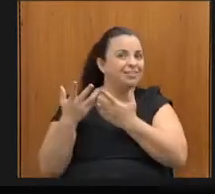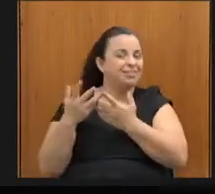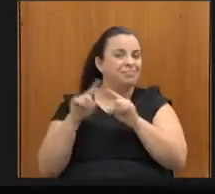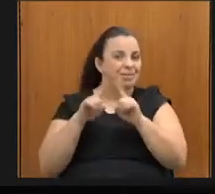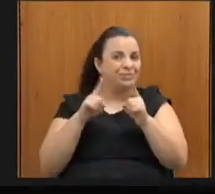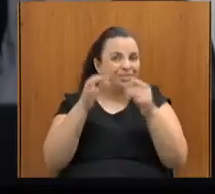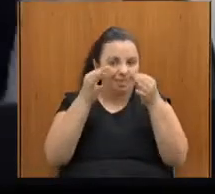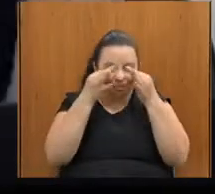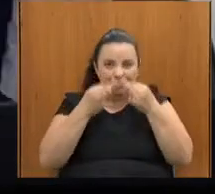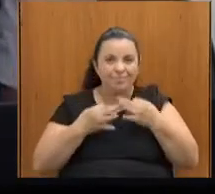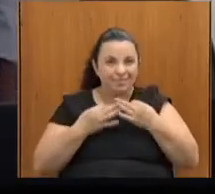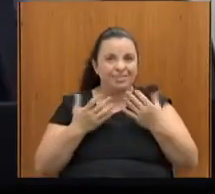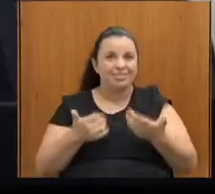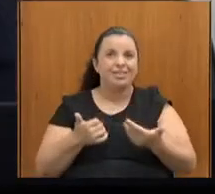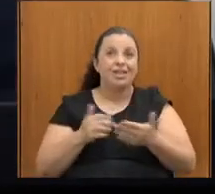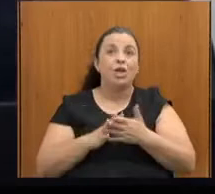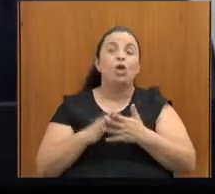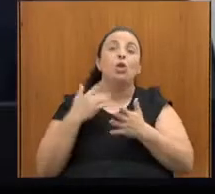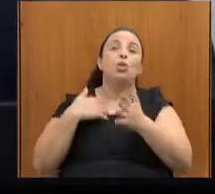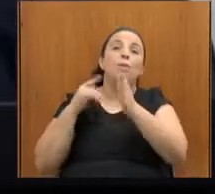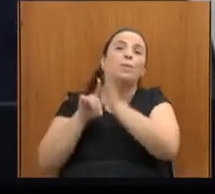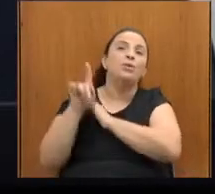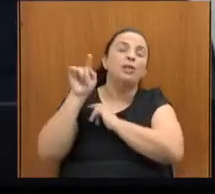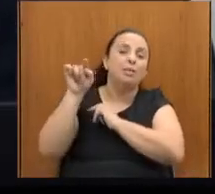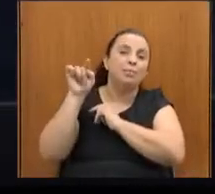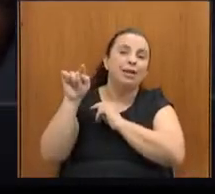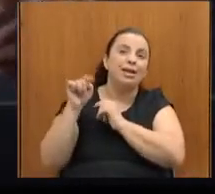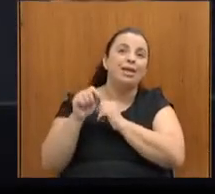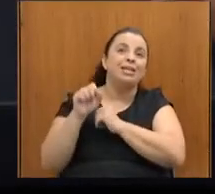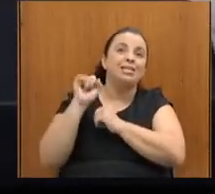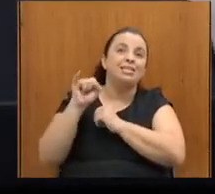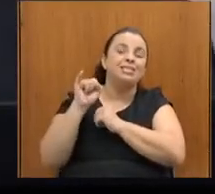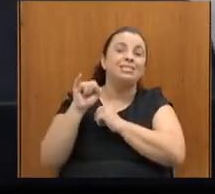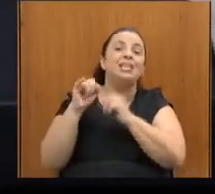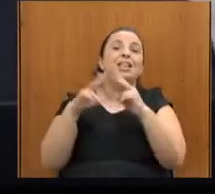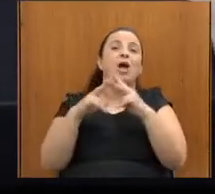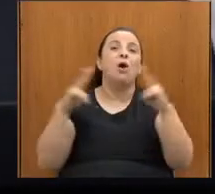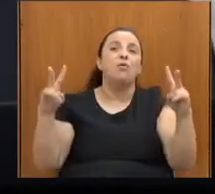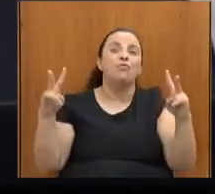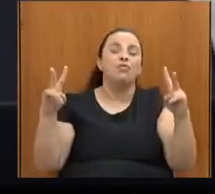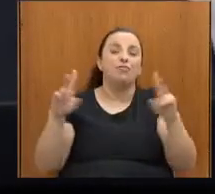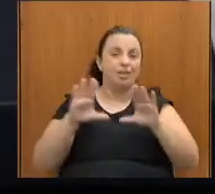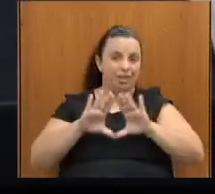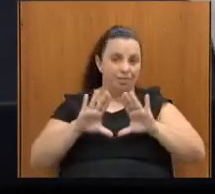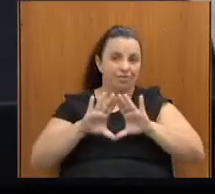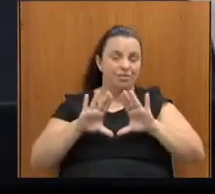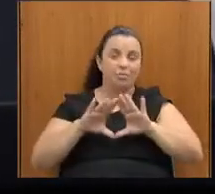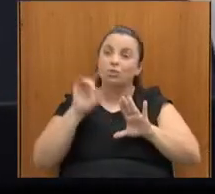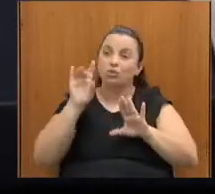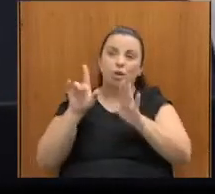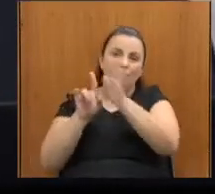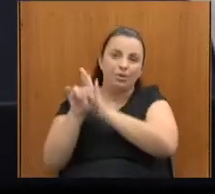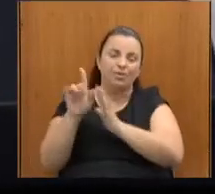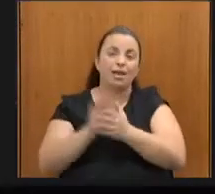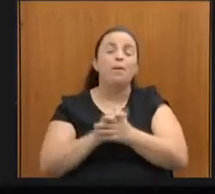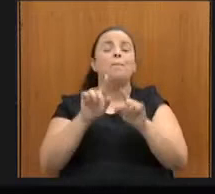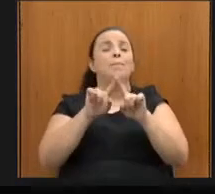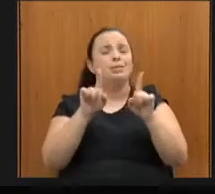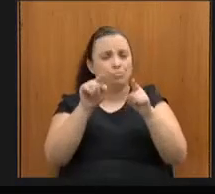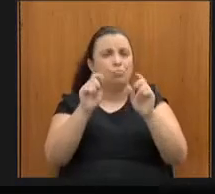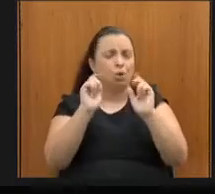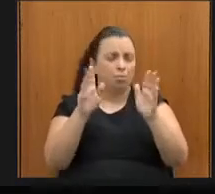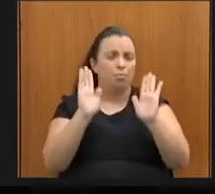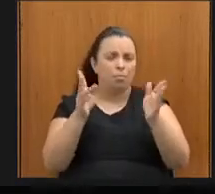Pode continuar. Só estou perguntando aqui se está ao vivo aqui na TV Assembleia, mas está sim, pode continuar. Ah, está ok.